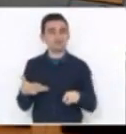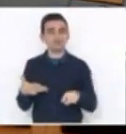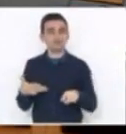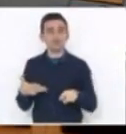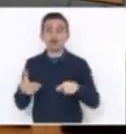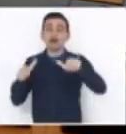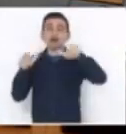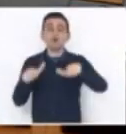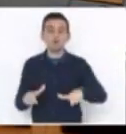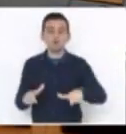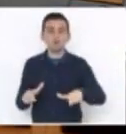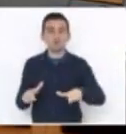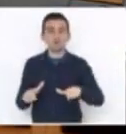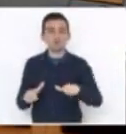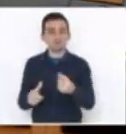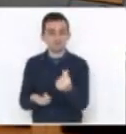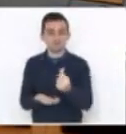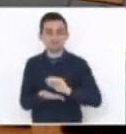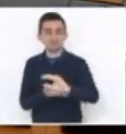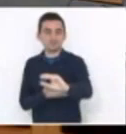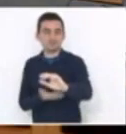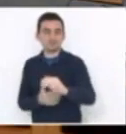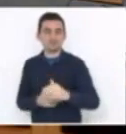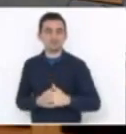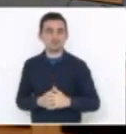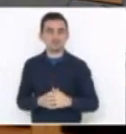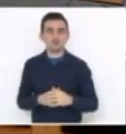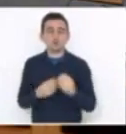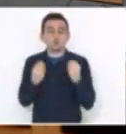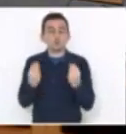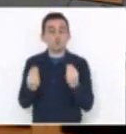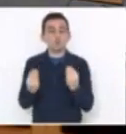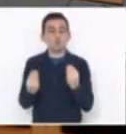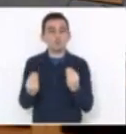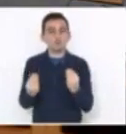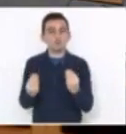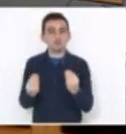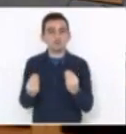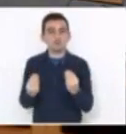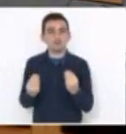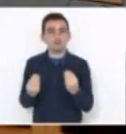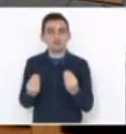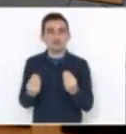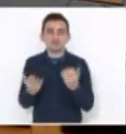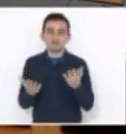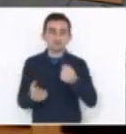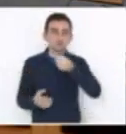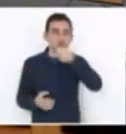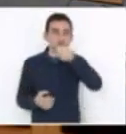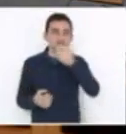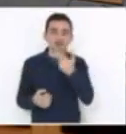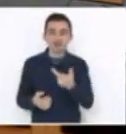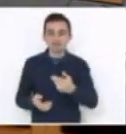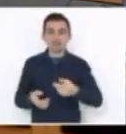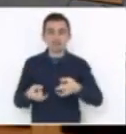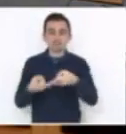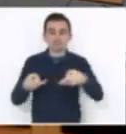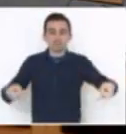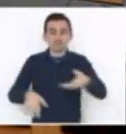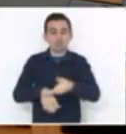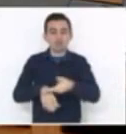aonde que ia ser colocado o dinheiro. Primeiro, como é que nós vamos dar, como diz um jornalista, um cheque em branco para o governo?